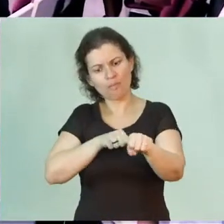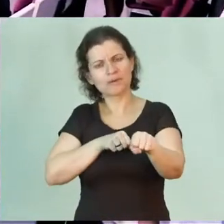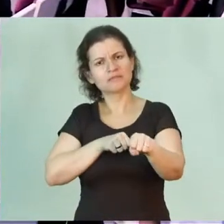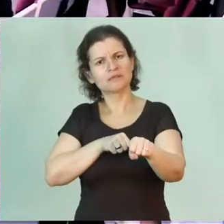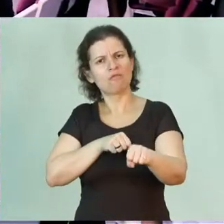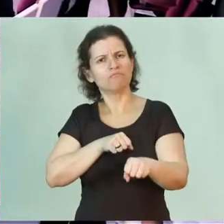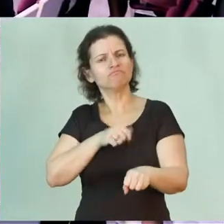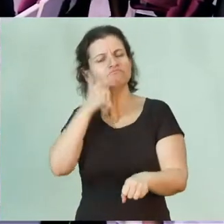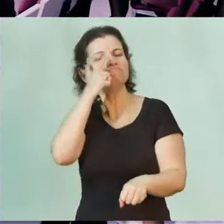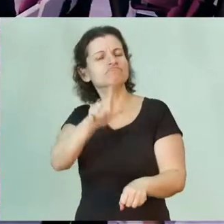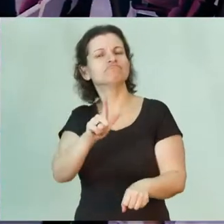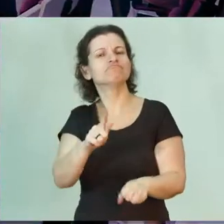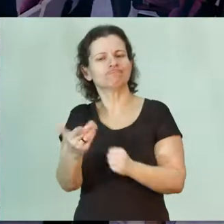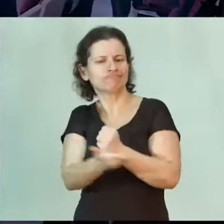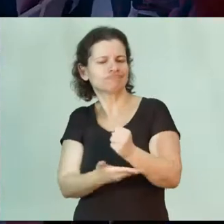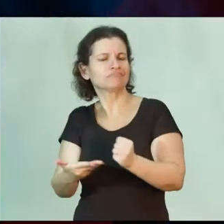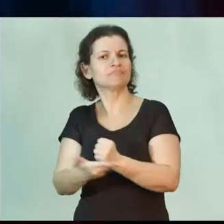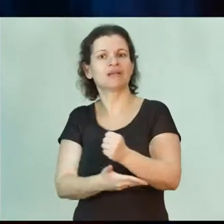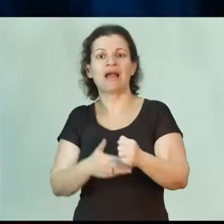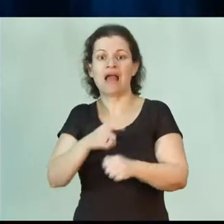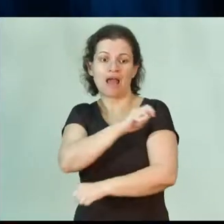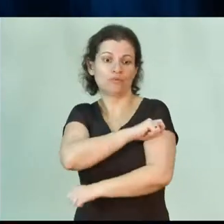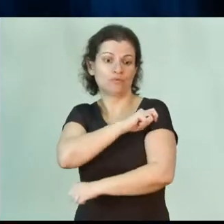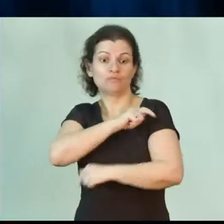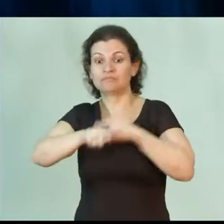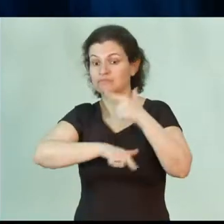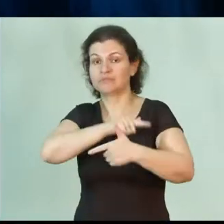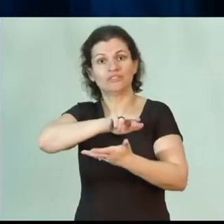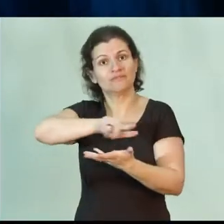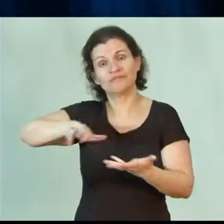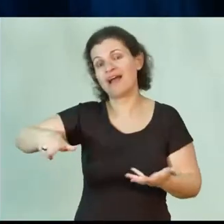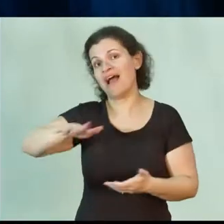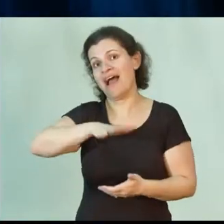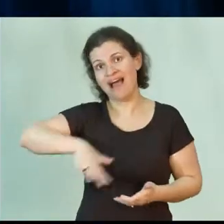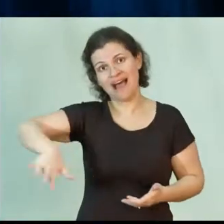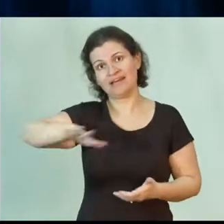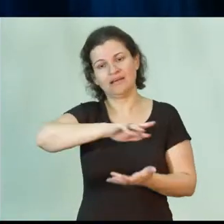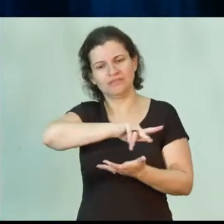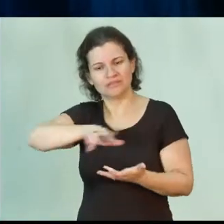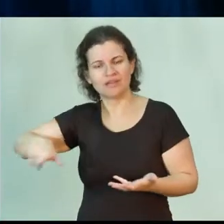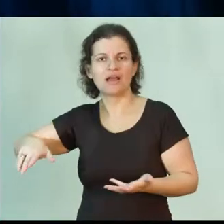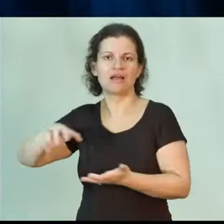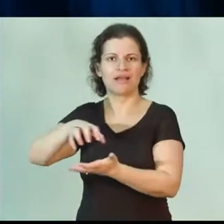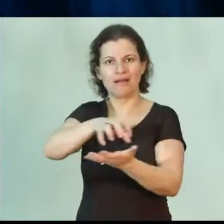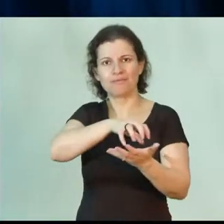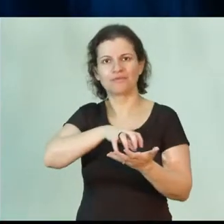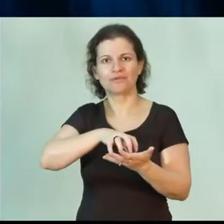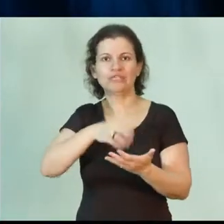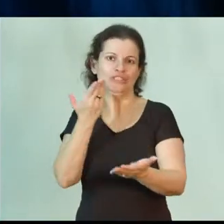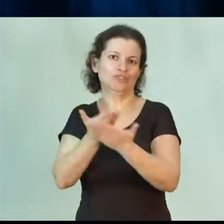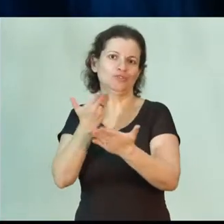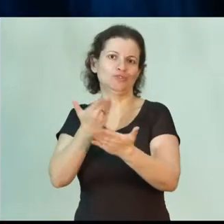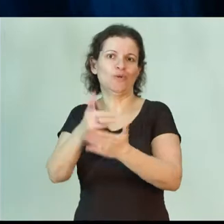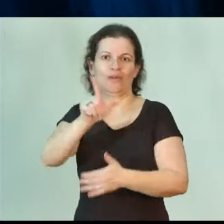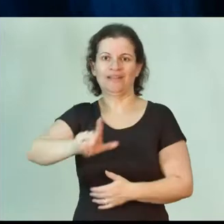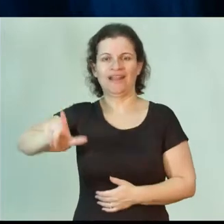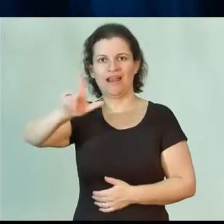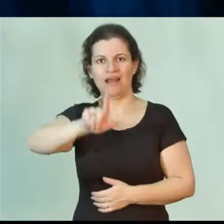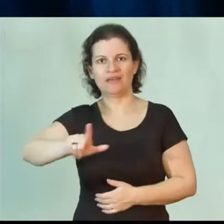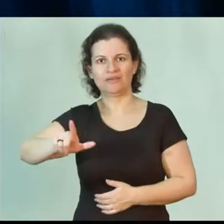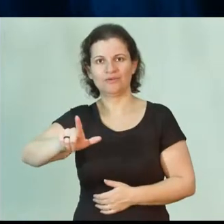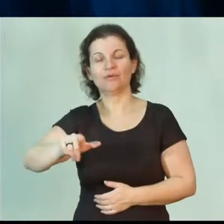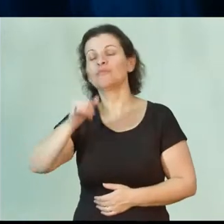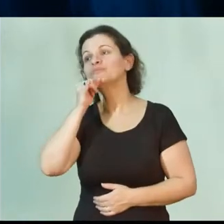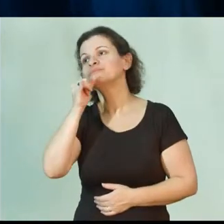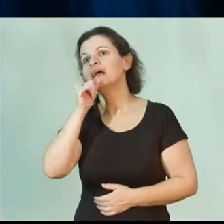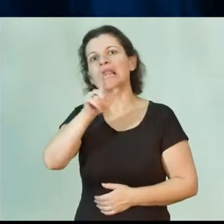sólida para os alunos atuarem nas diversas áreas, nos diversos campos dos estudos literários, como a